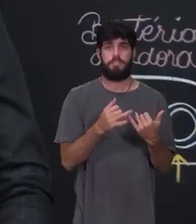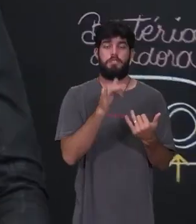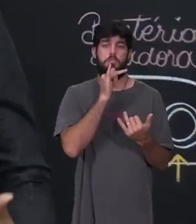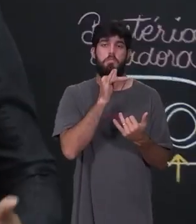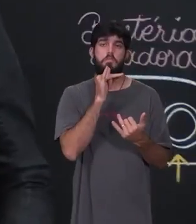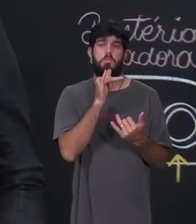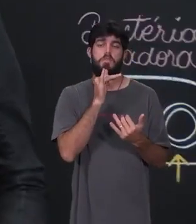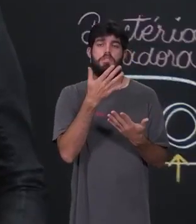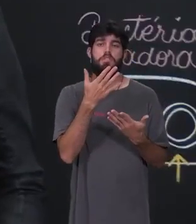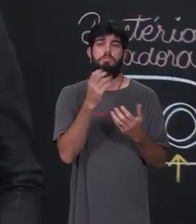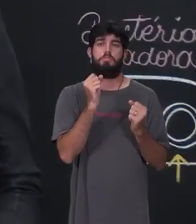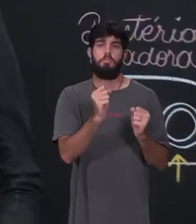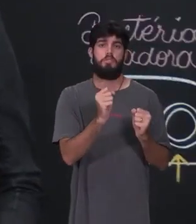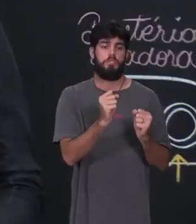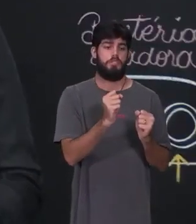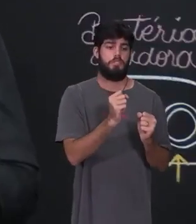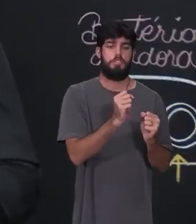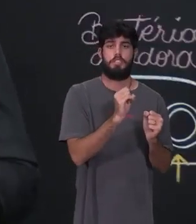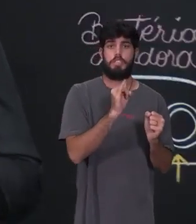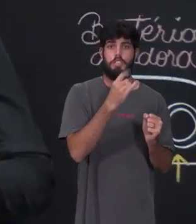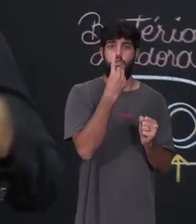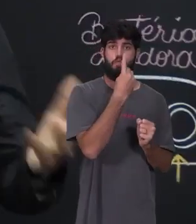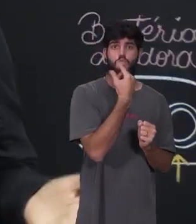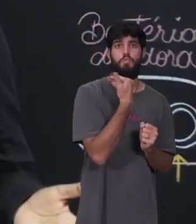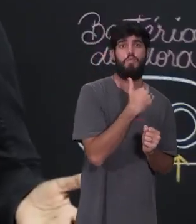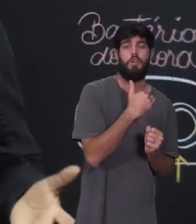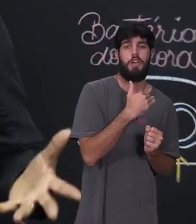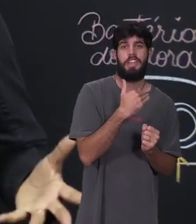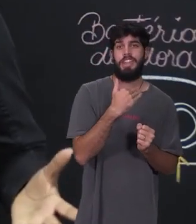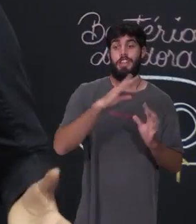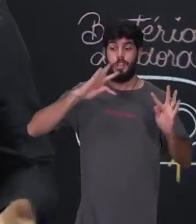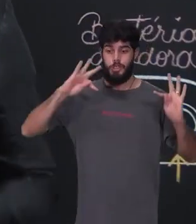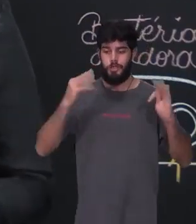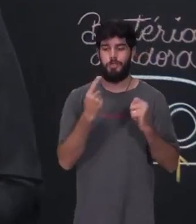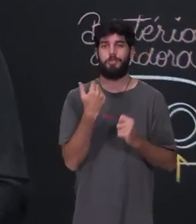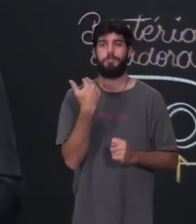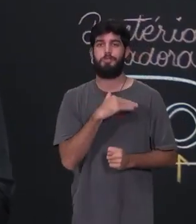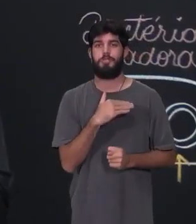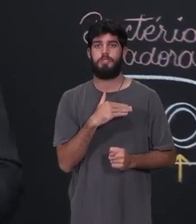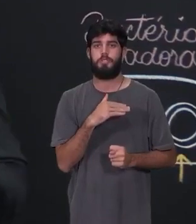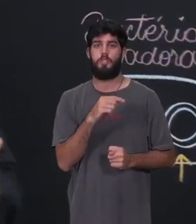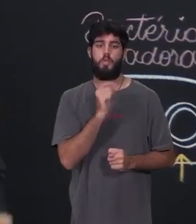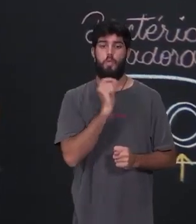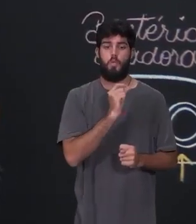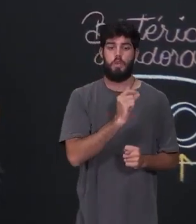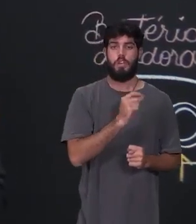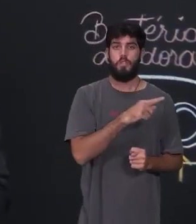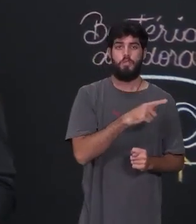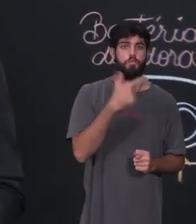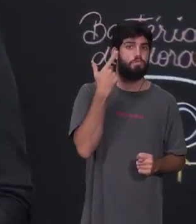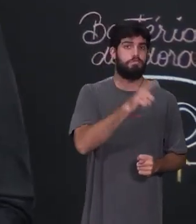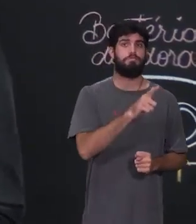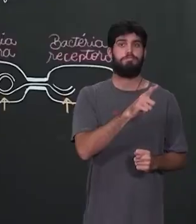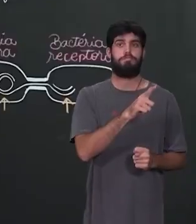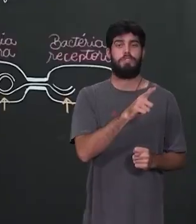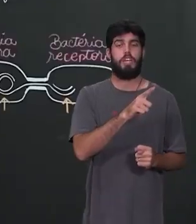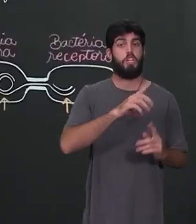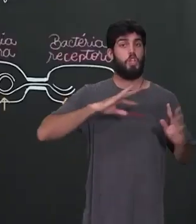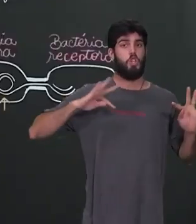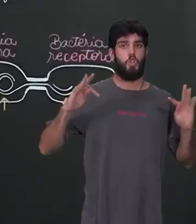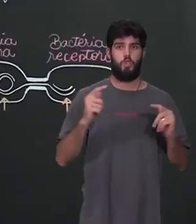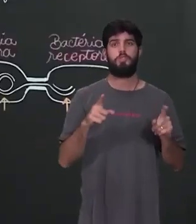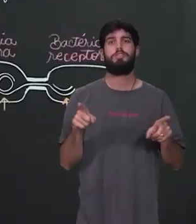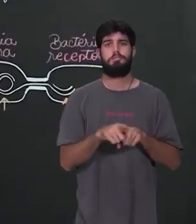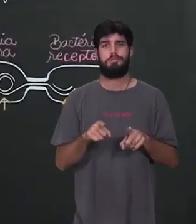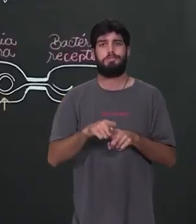do ambiente. O que afeta e leva à morte de um, leva à morte de todos. E o que é sucesso para um, vai ser sucesso para todos. Então, eu vou formar